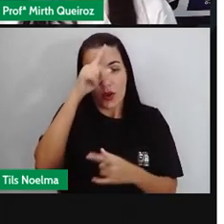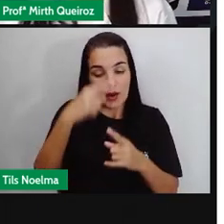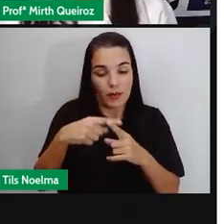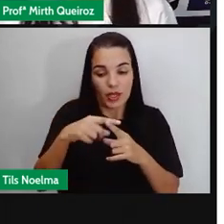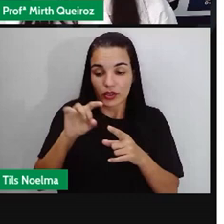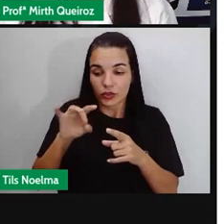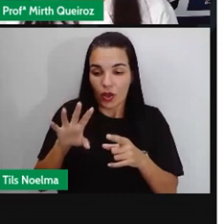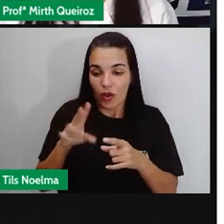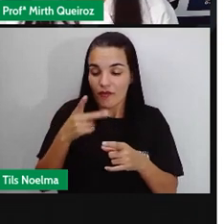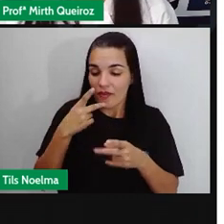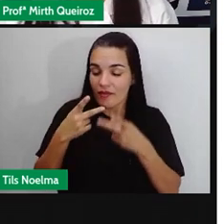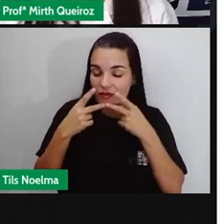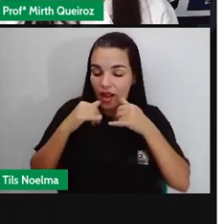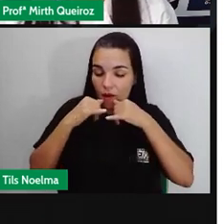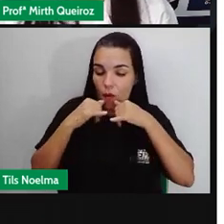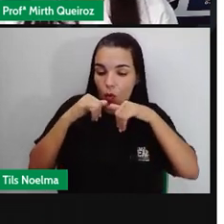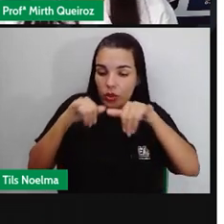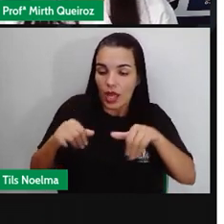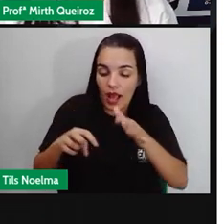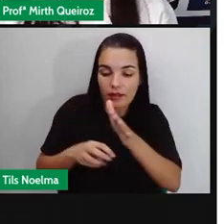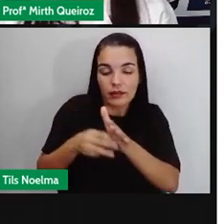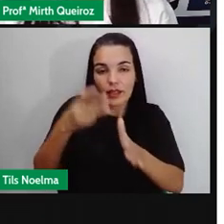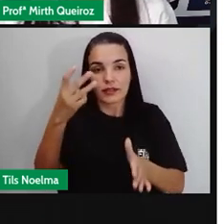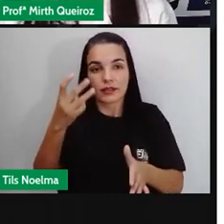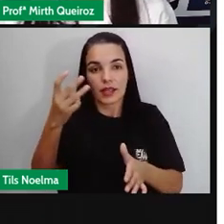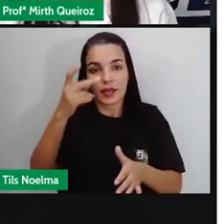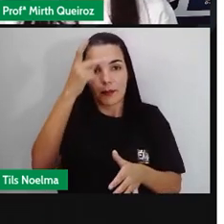participa aí da história.